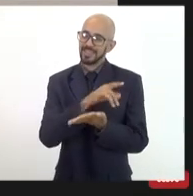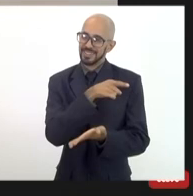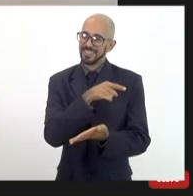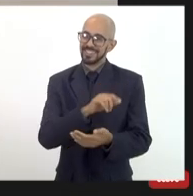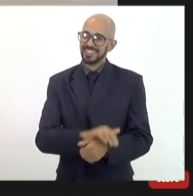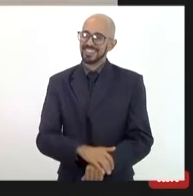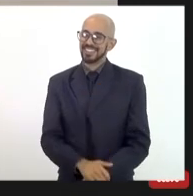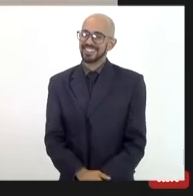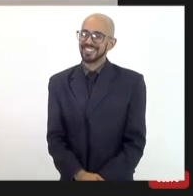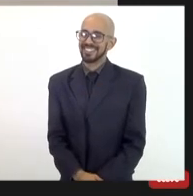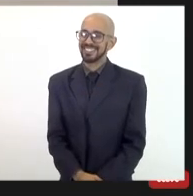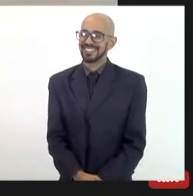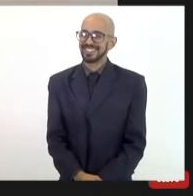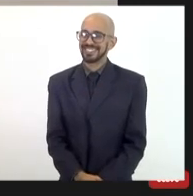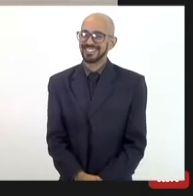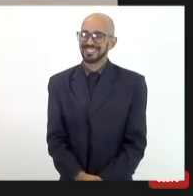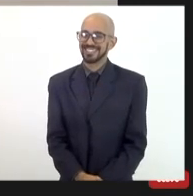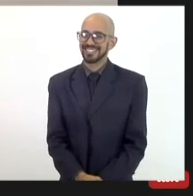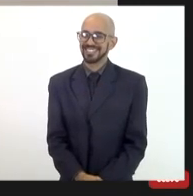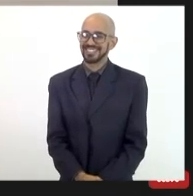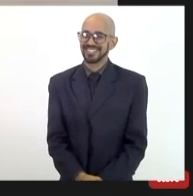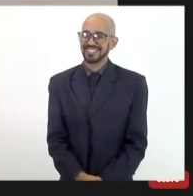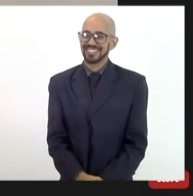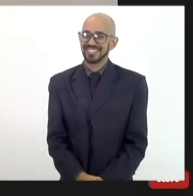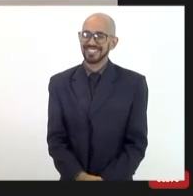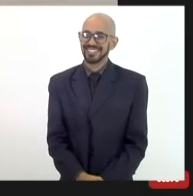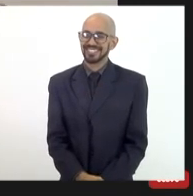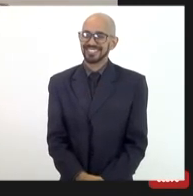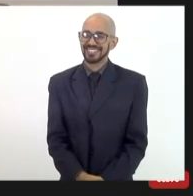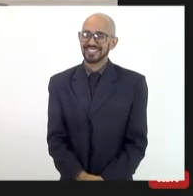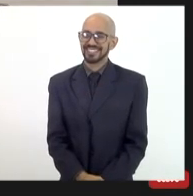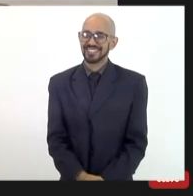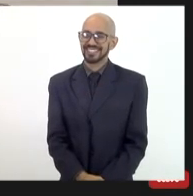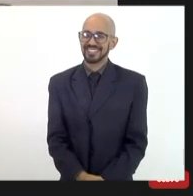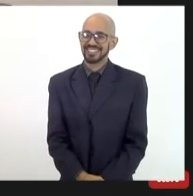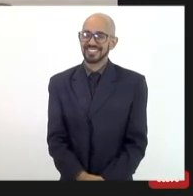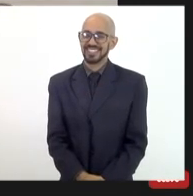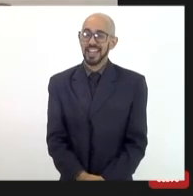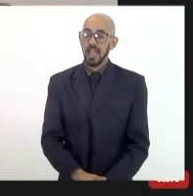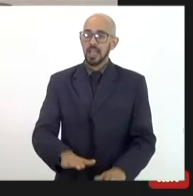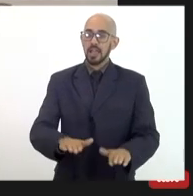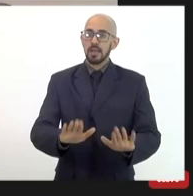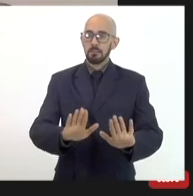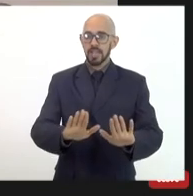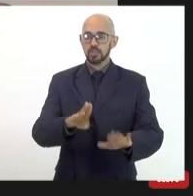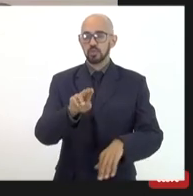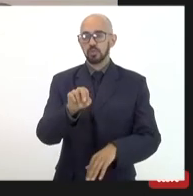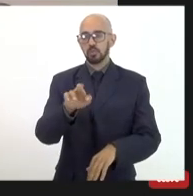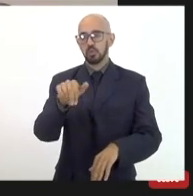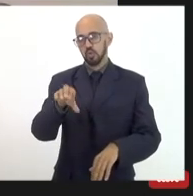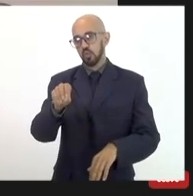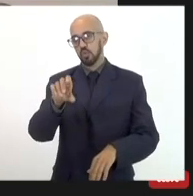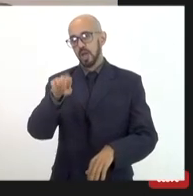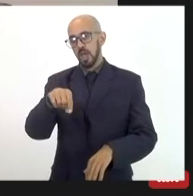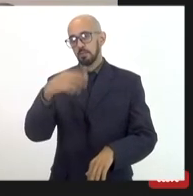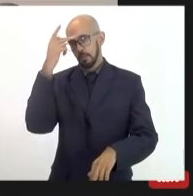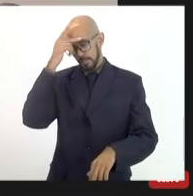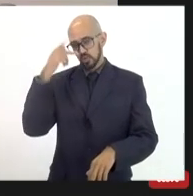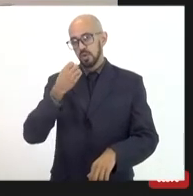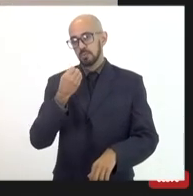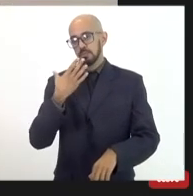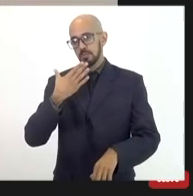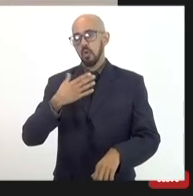o Bruno é uma boa figura e ele está num momento